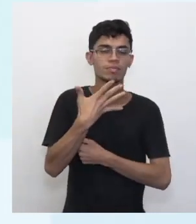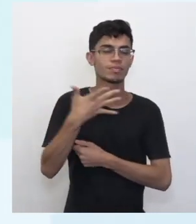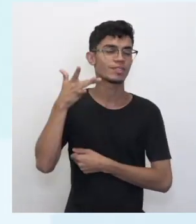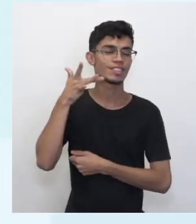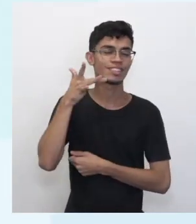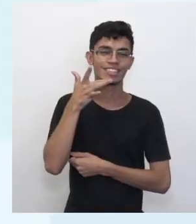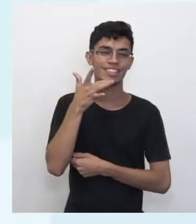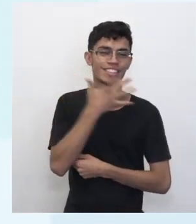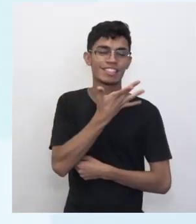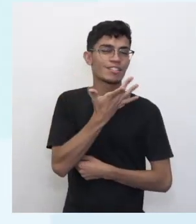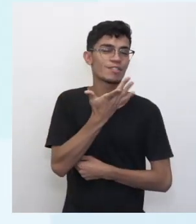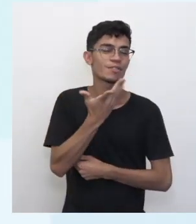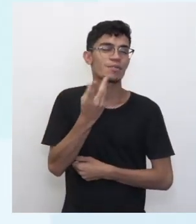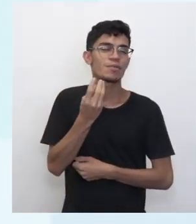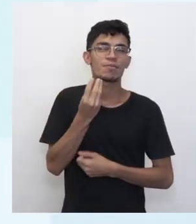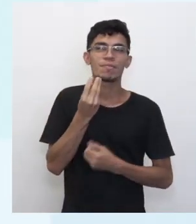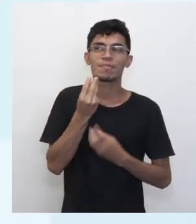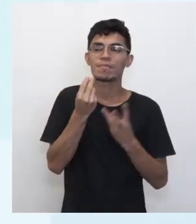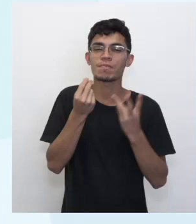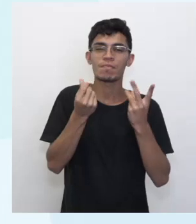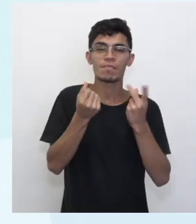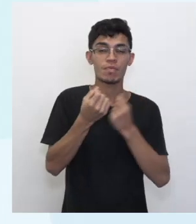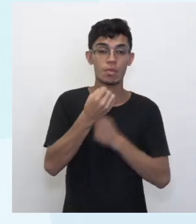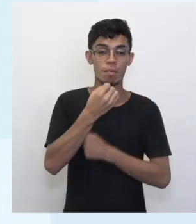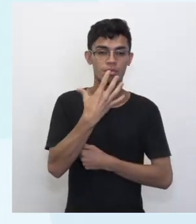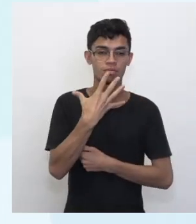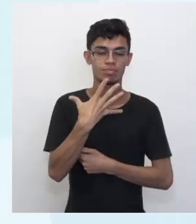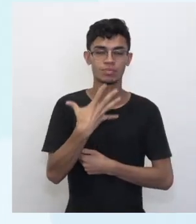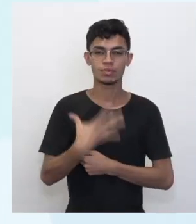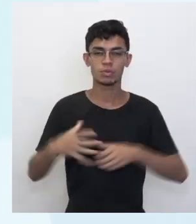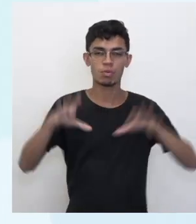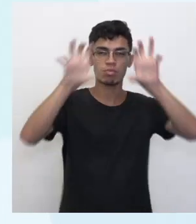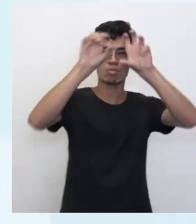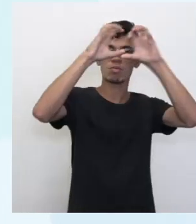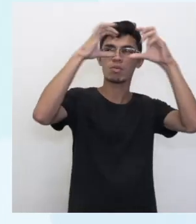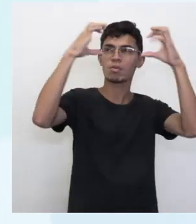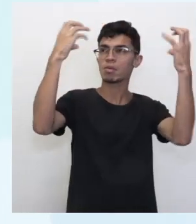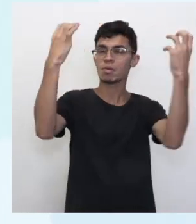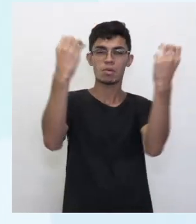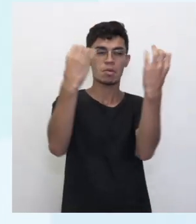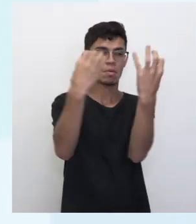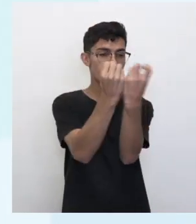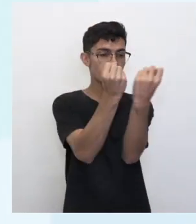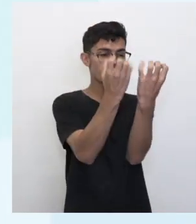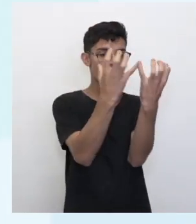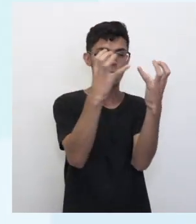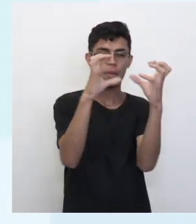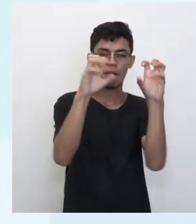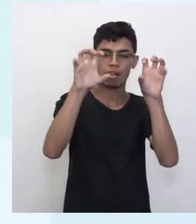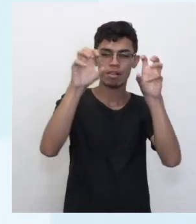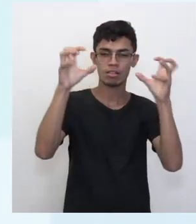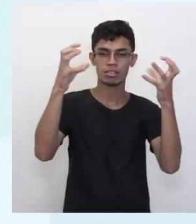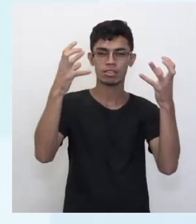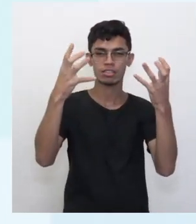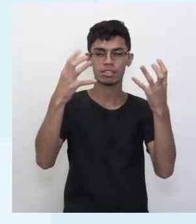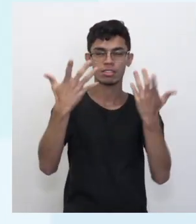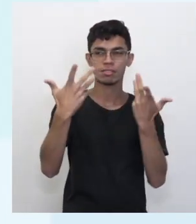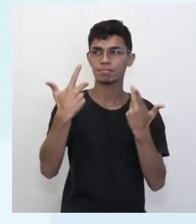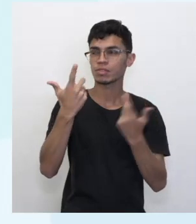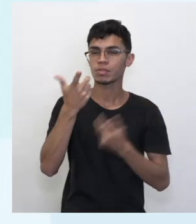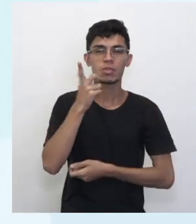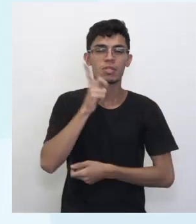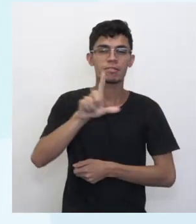gosto e o bom gosto das nuvens serem feitas de algodão. Dava pra ser herói,